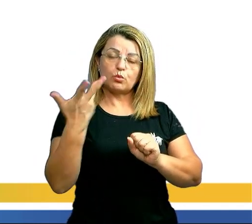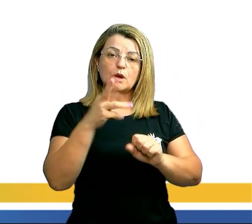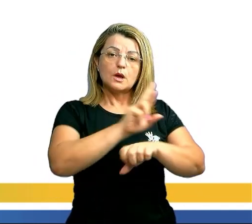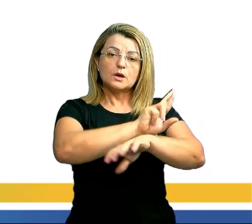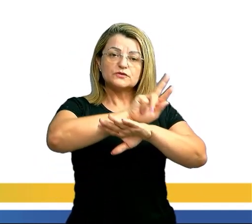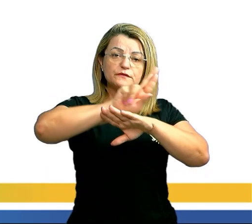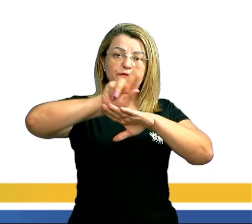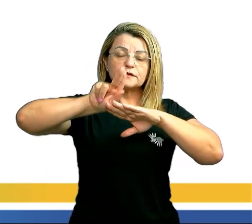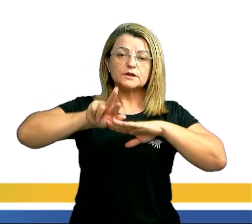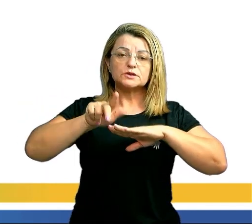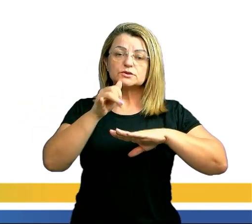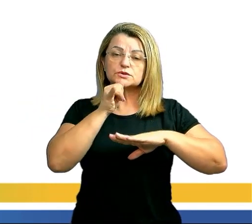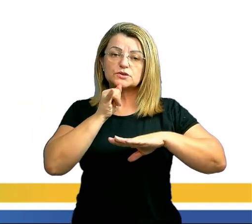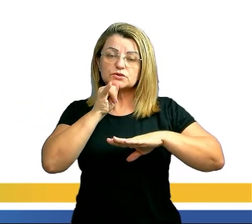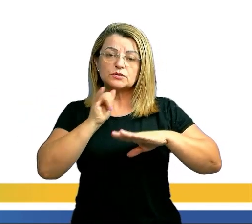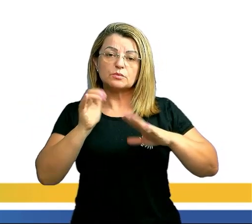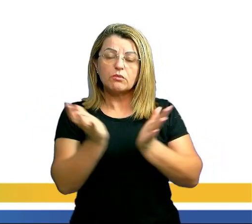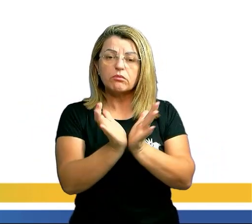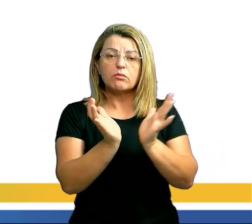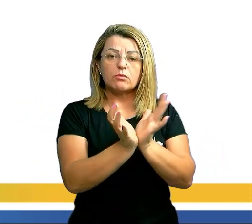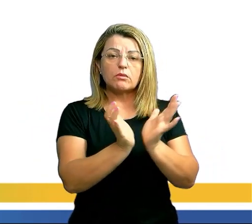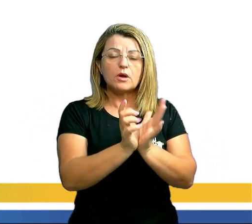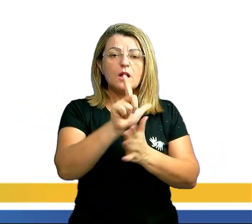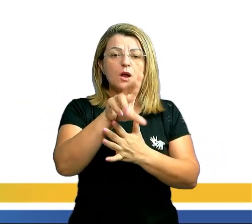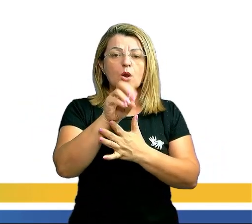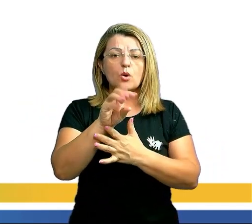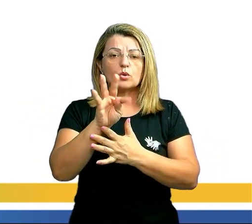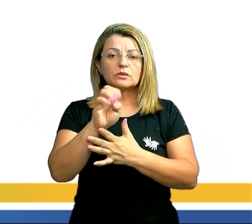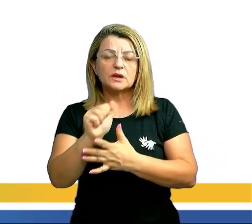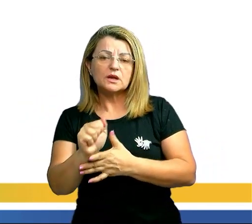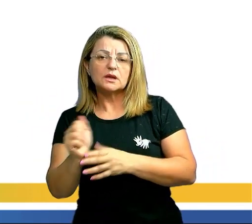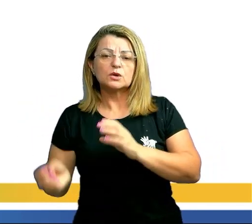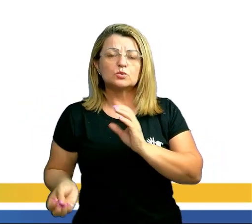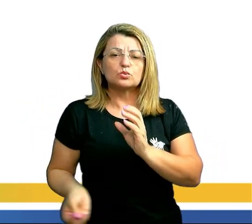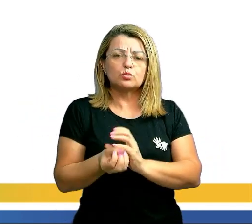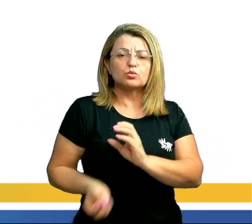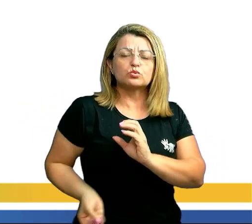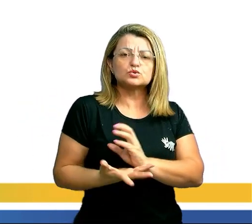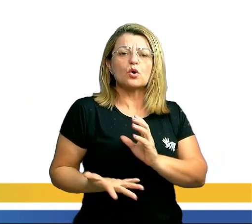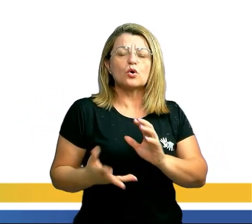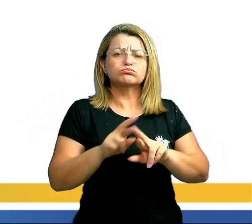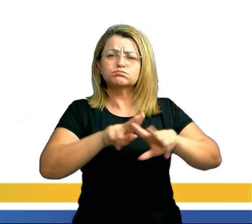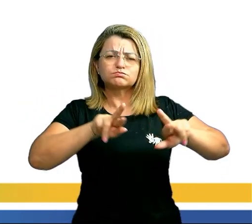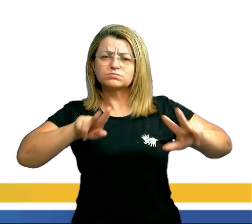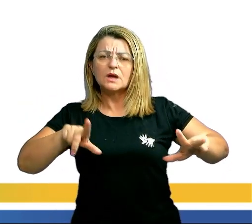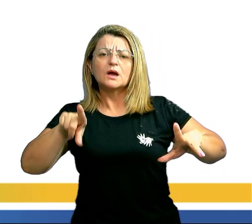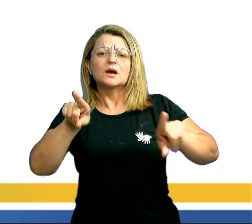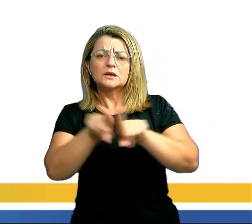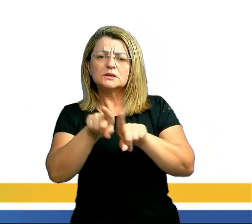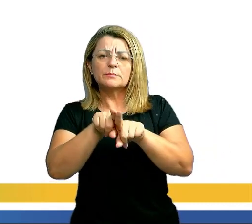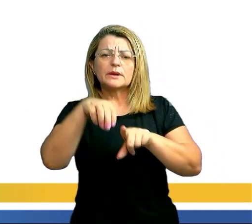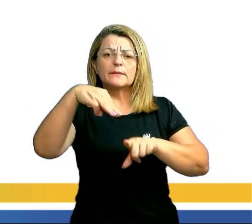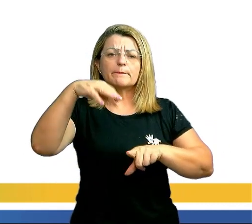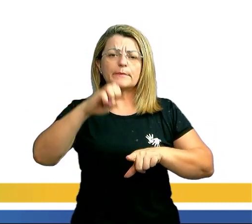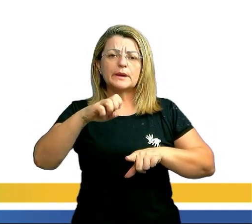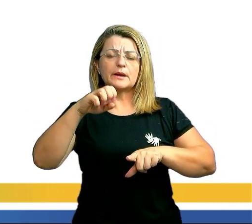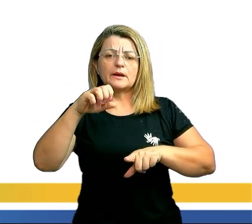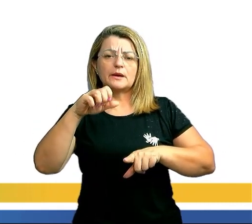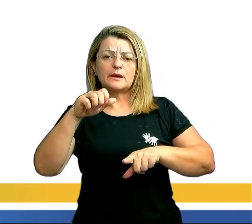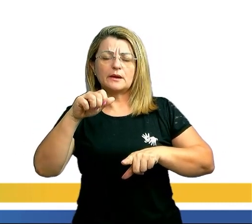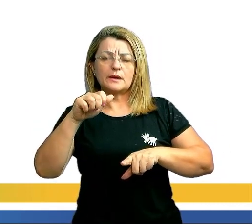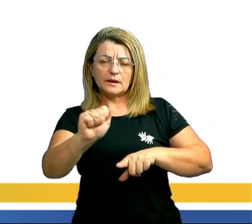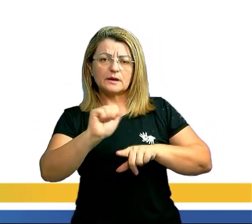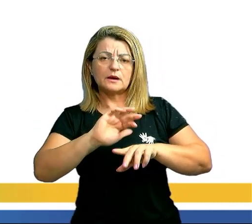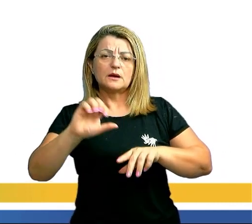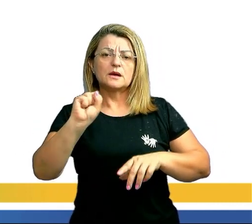vários tipos de agrupamento, como loteria, jogos de pôquer, até a probabilidade na estatística de jogar na megacena. Bora entender isso melhor?